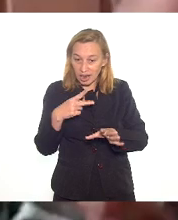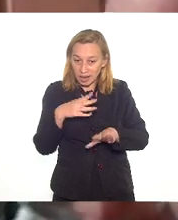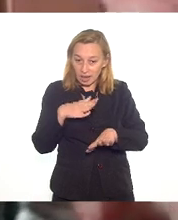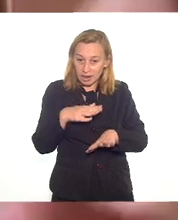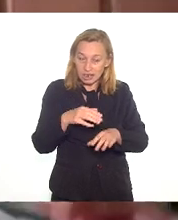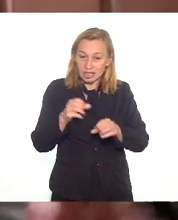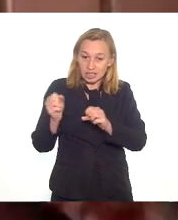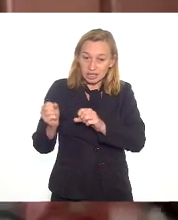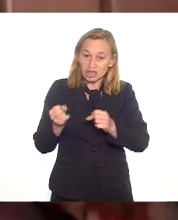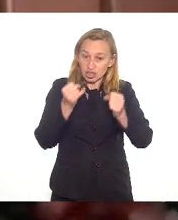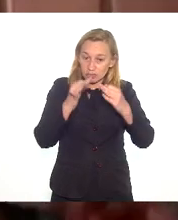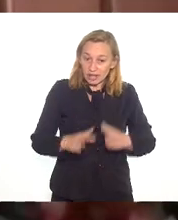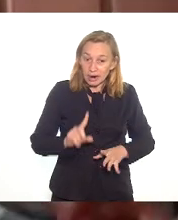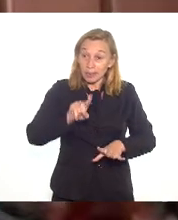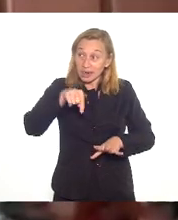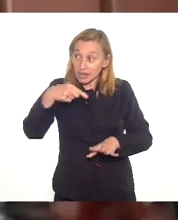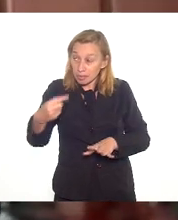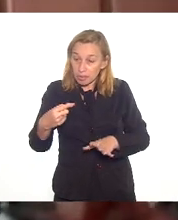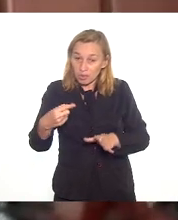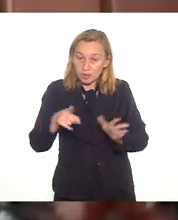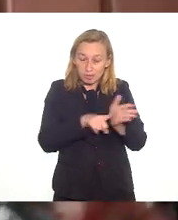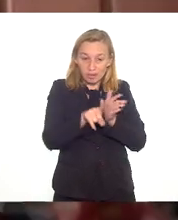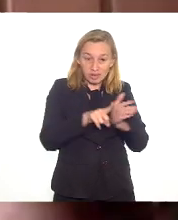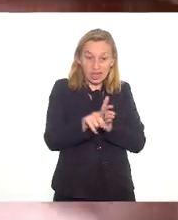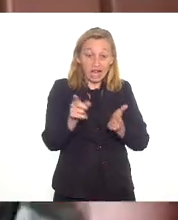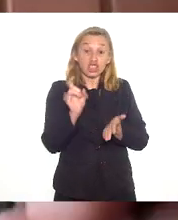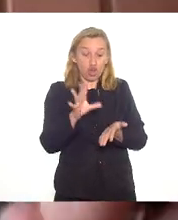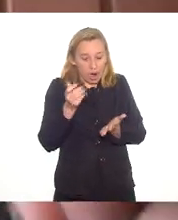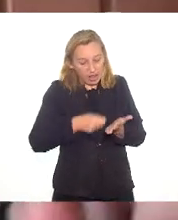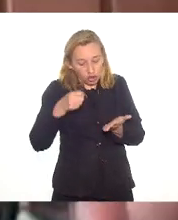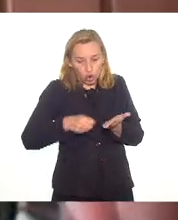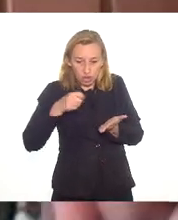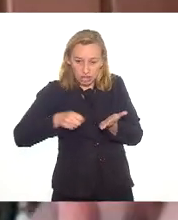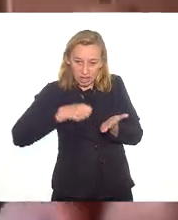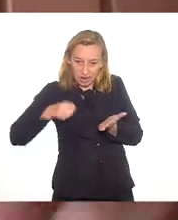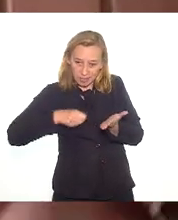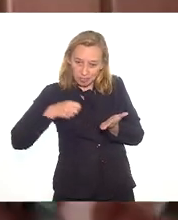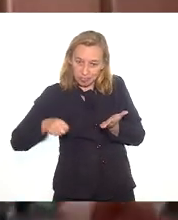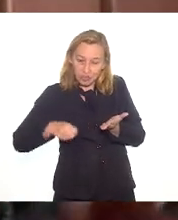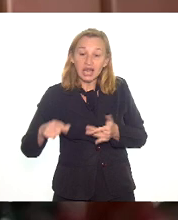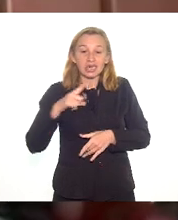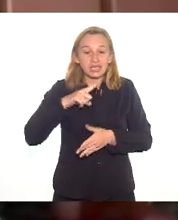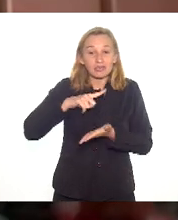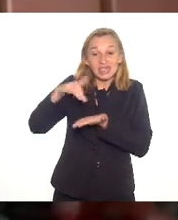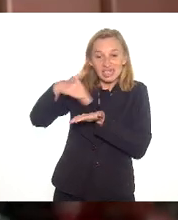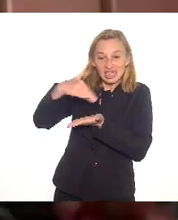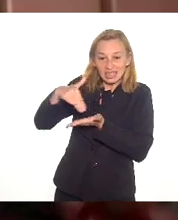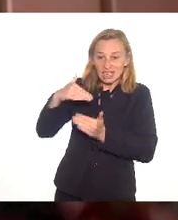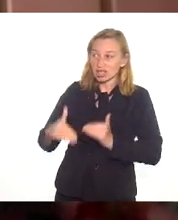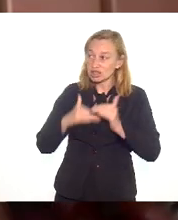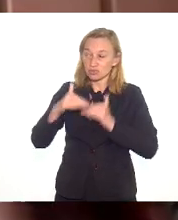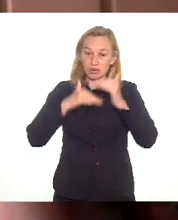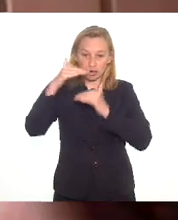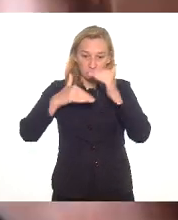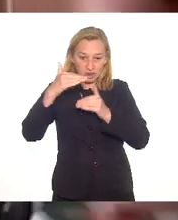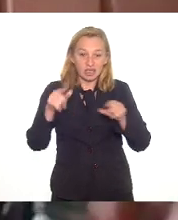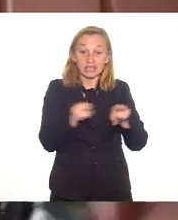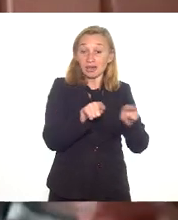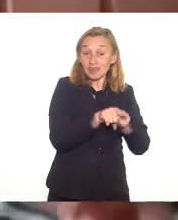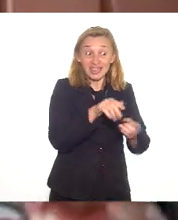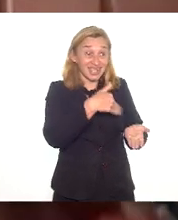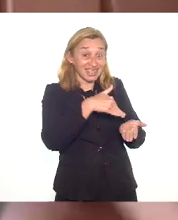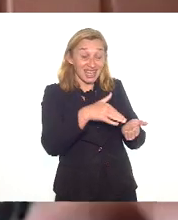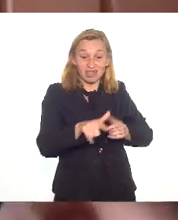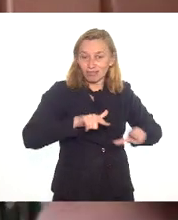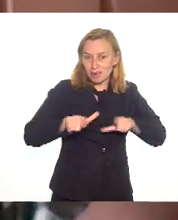poder condensar. Então, anotem aí as questões, porque a gente ainda tem a Secretaria de Desenvolvimento e a Secretaria de Trabalho,